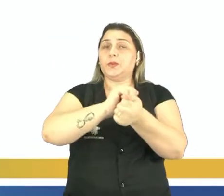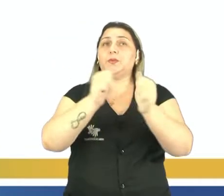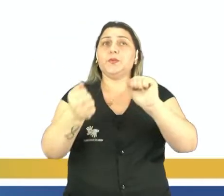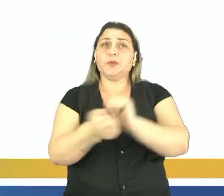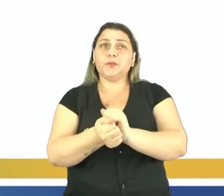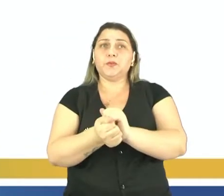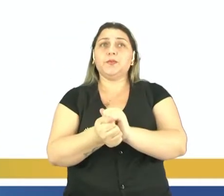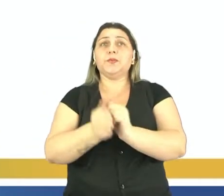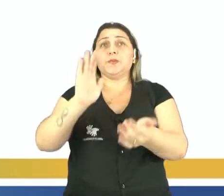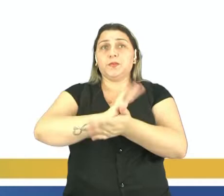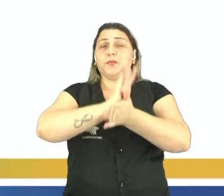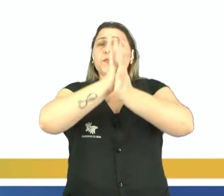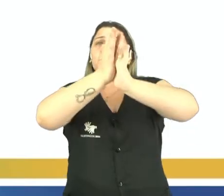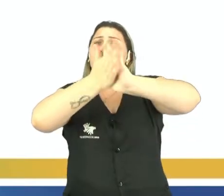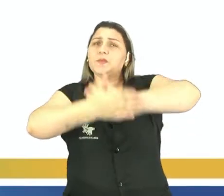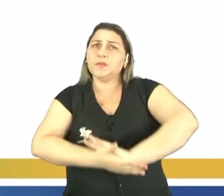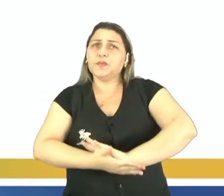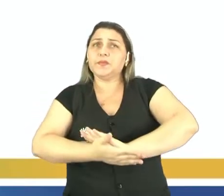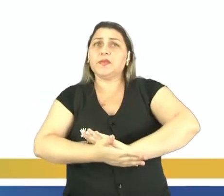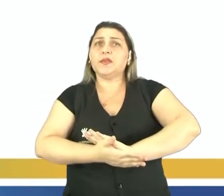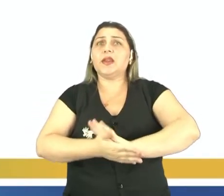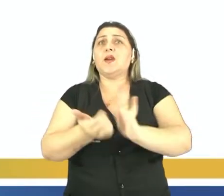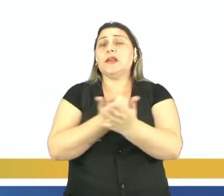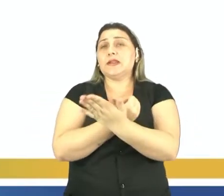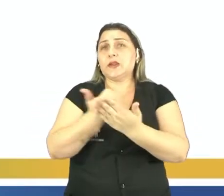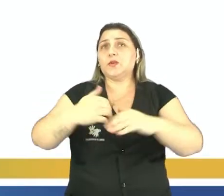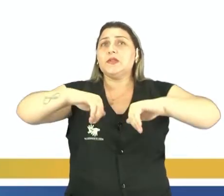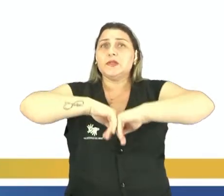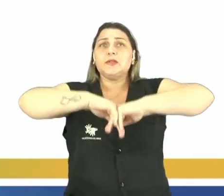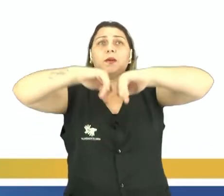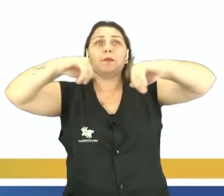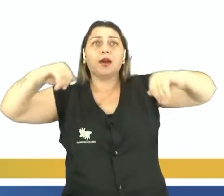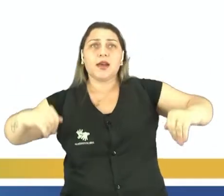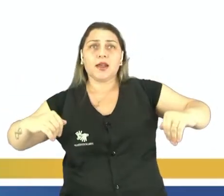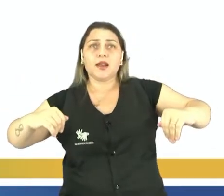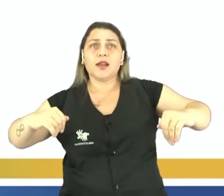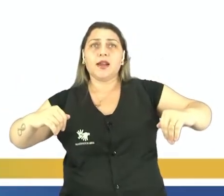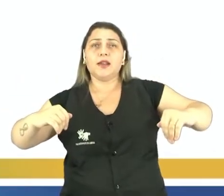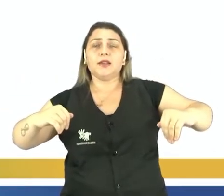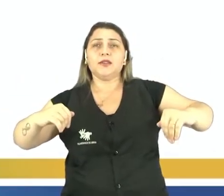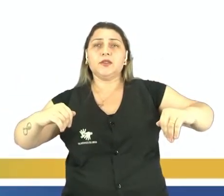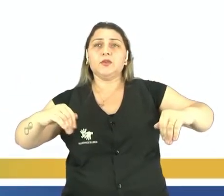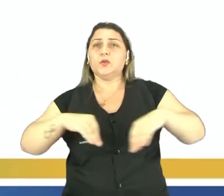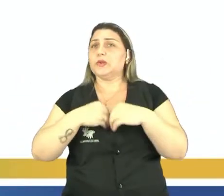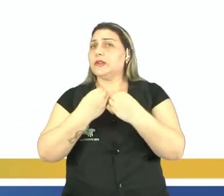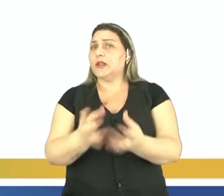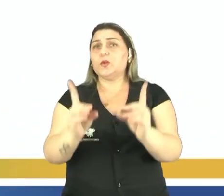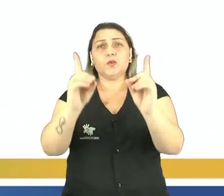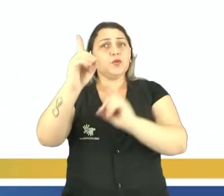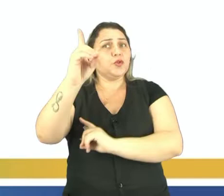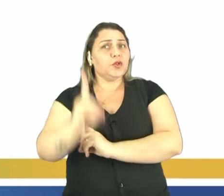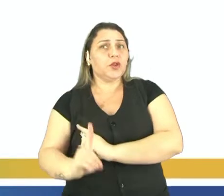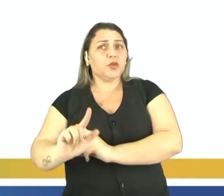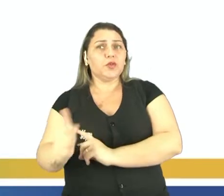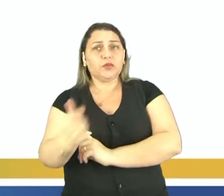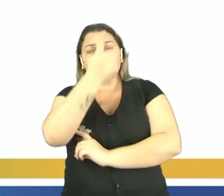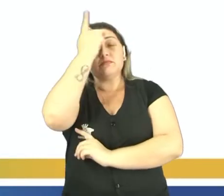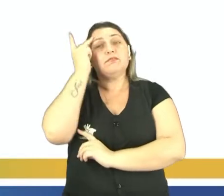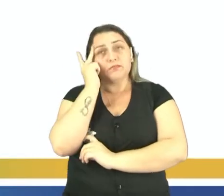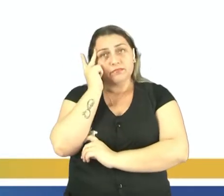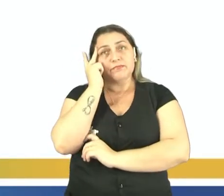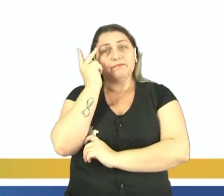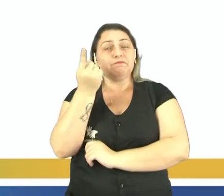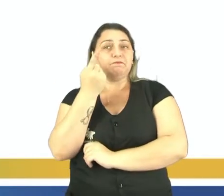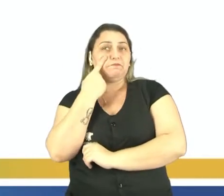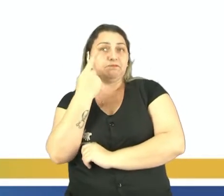A discriminação. Então, o que é que a discriminação? É uma ação ou efeito de separar, negando os direitos de outra pessoa. Então,